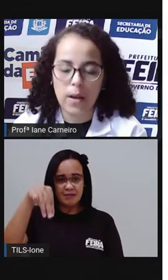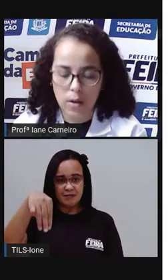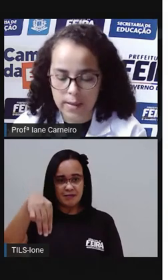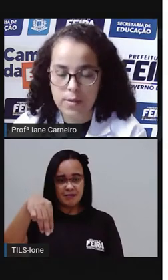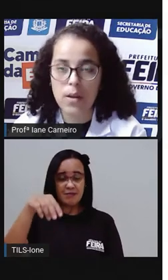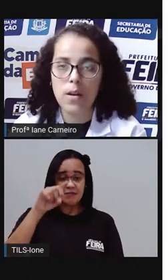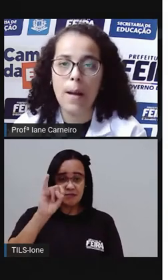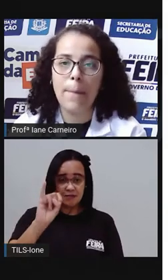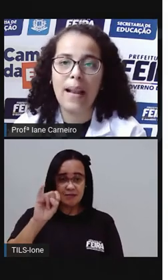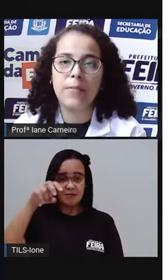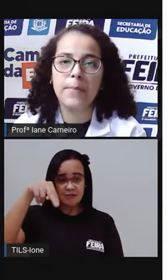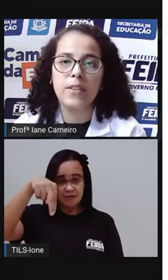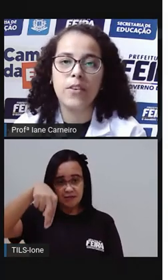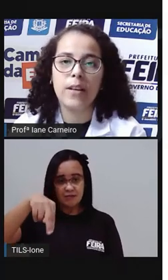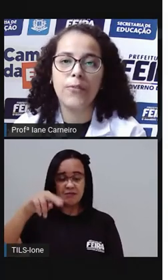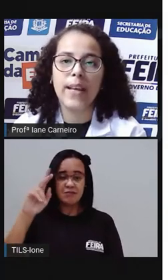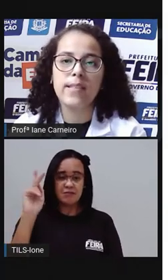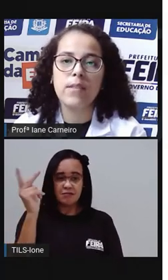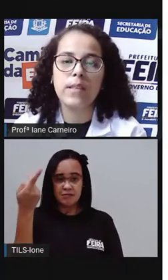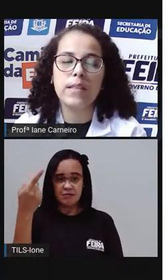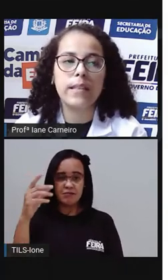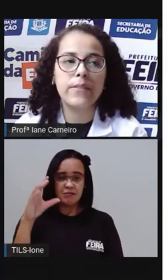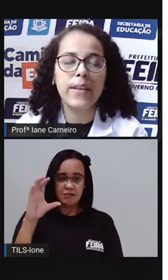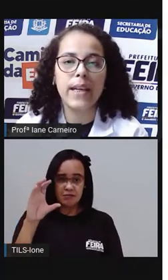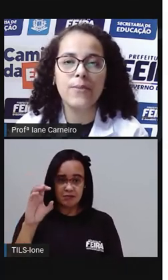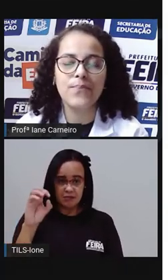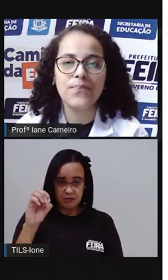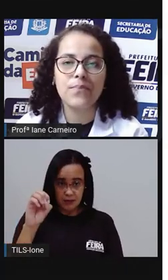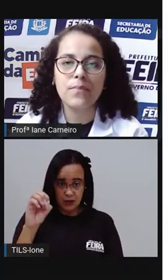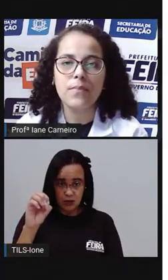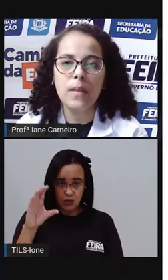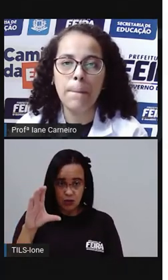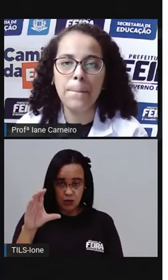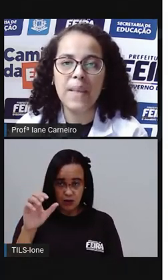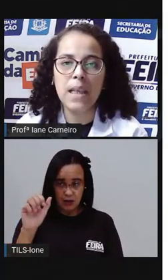Minhoca. Olha só a palavra minhoca. Foi assim que vocês escreveram?